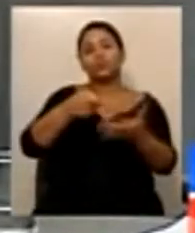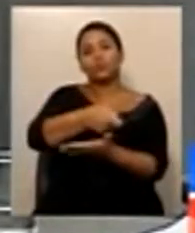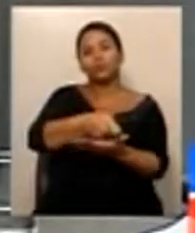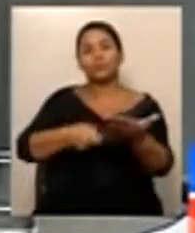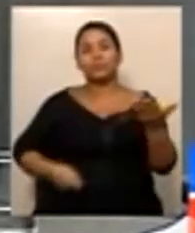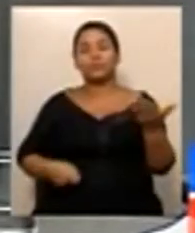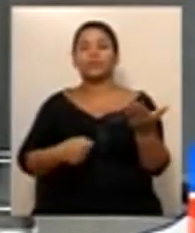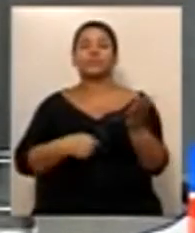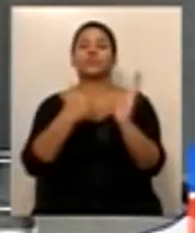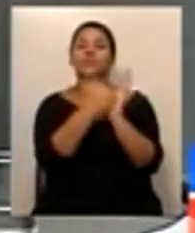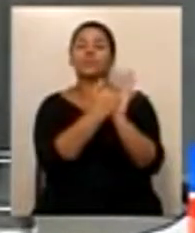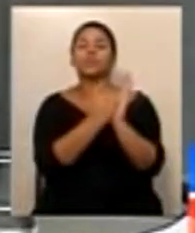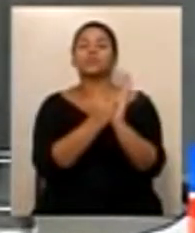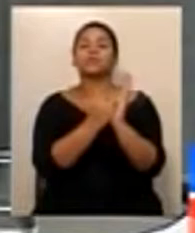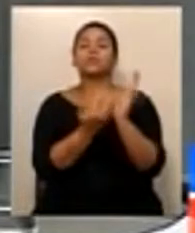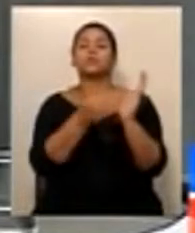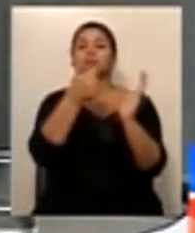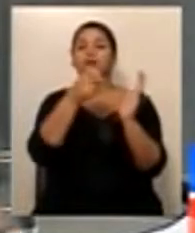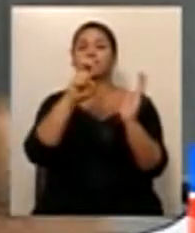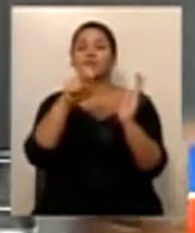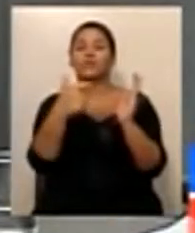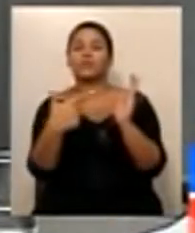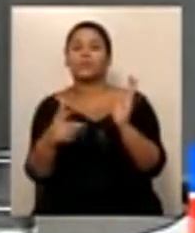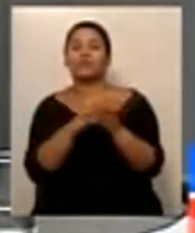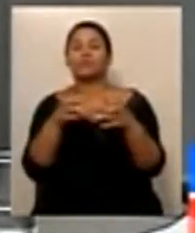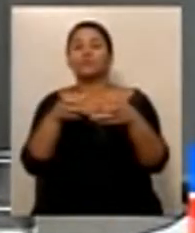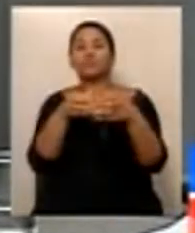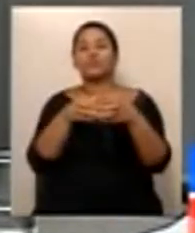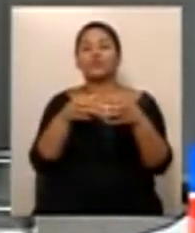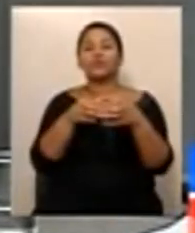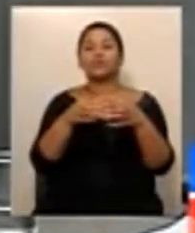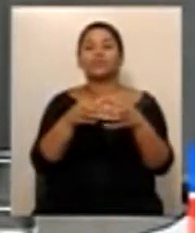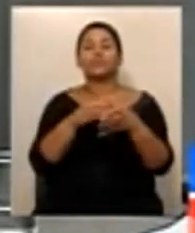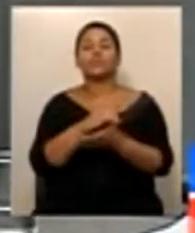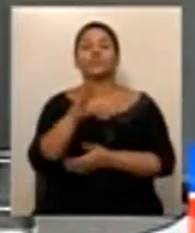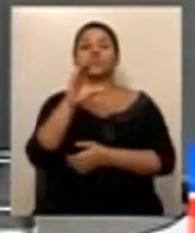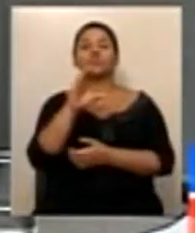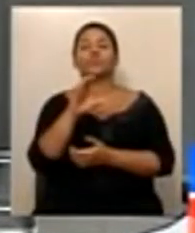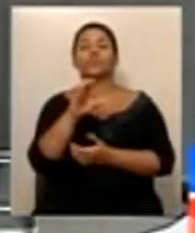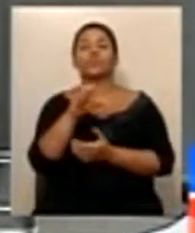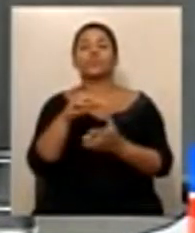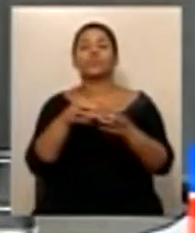152 da Constituição do Estado de Alagoas, que a Comissão, é pela